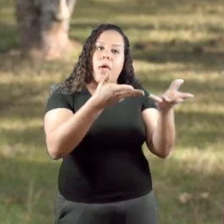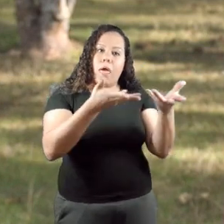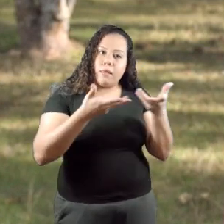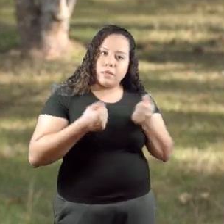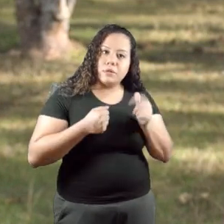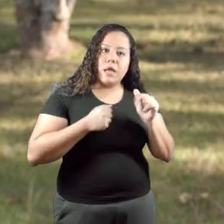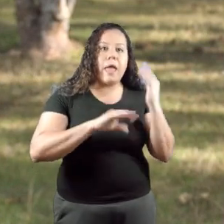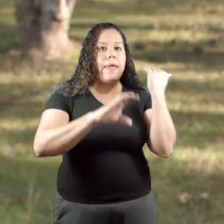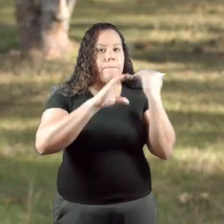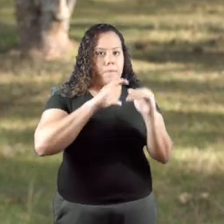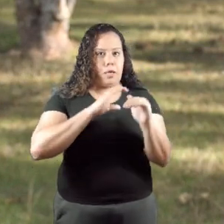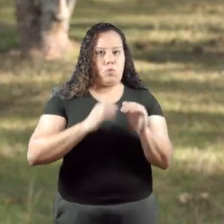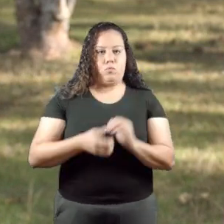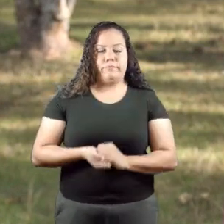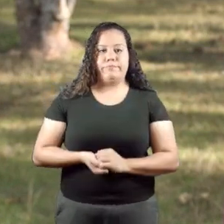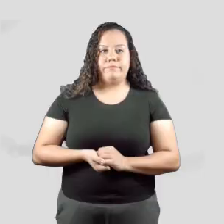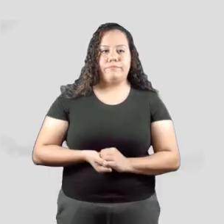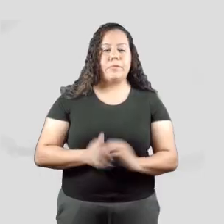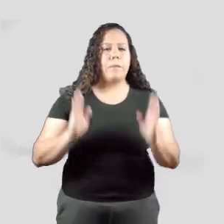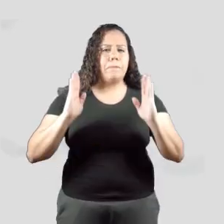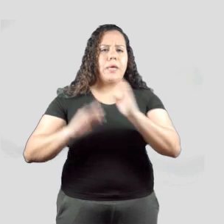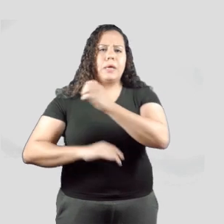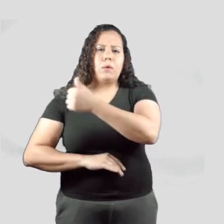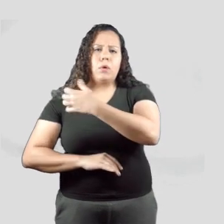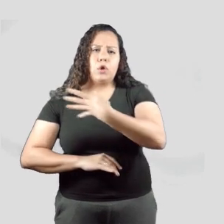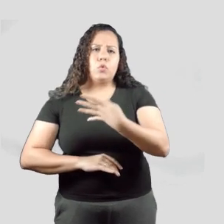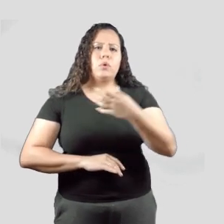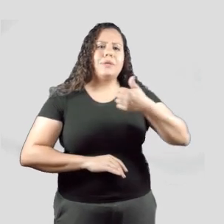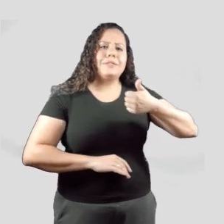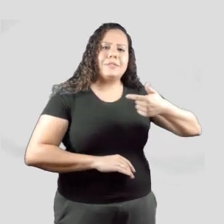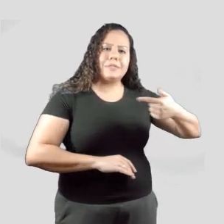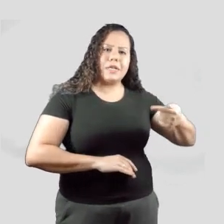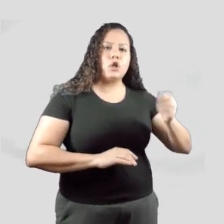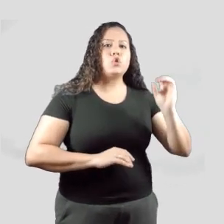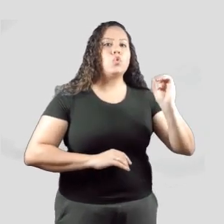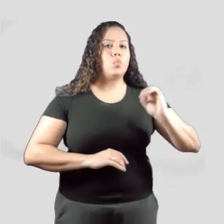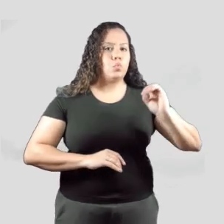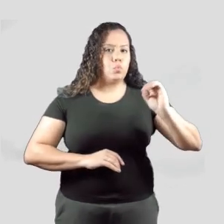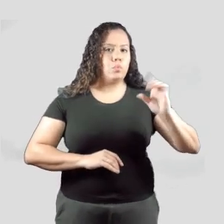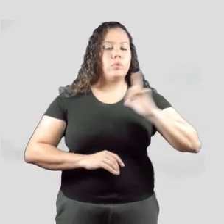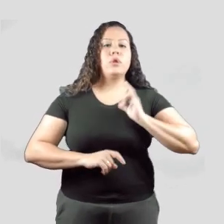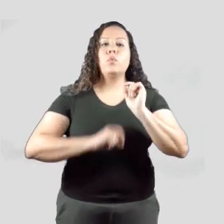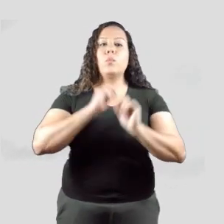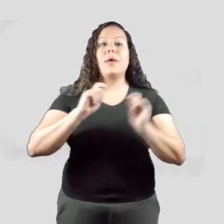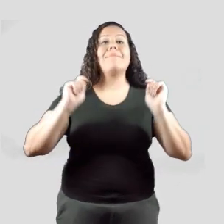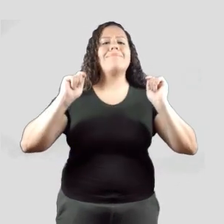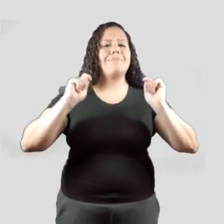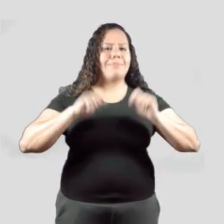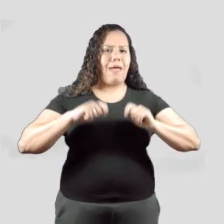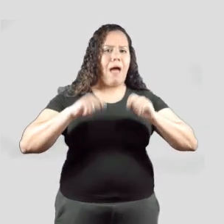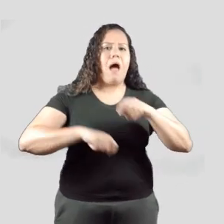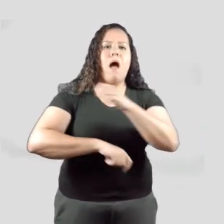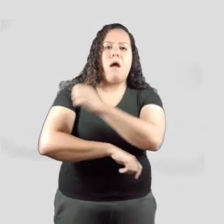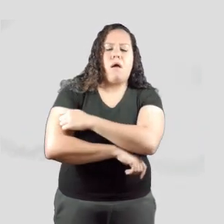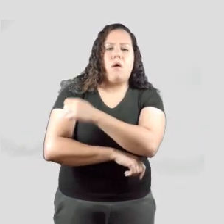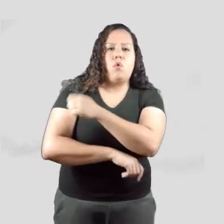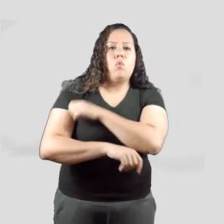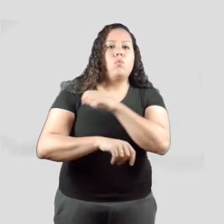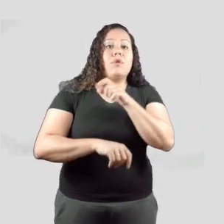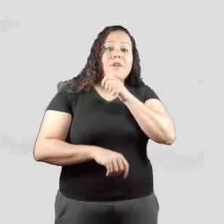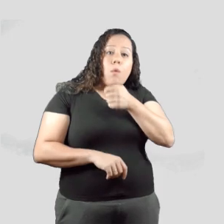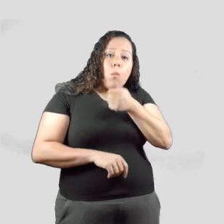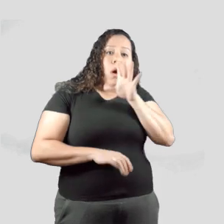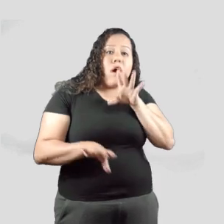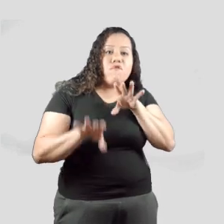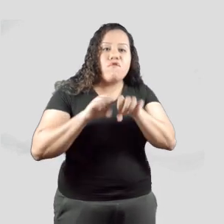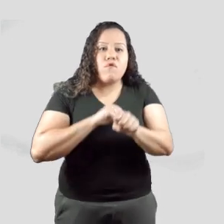Também esse atendimento será feito por e-mail. No período de 14 a 17 de outubro, haverá a possibilidade